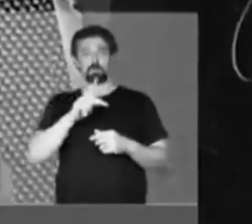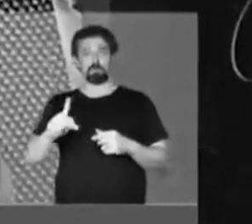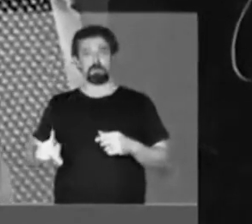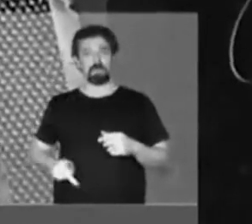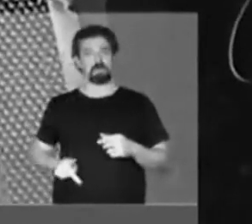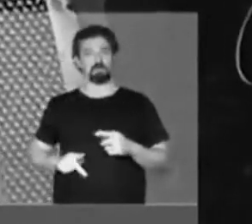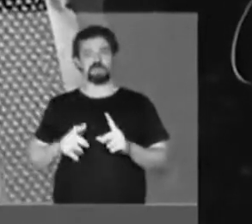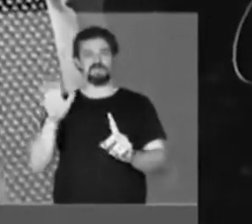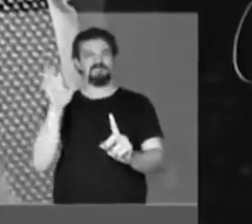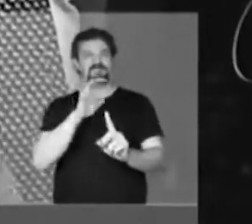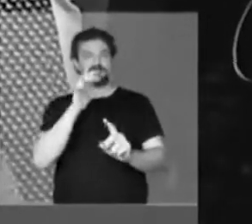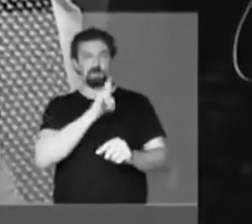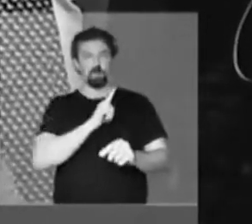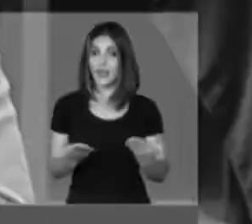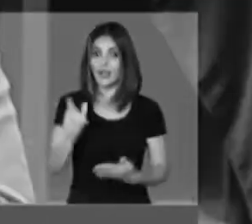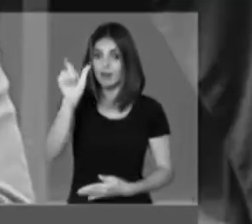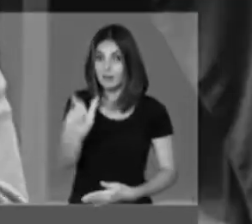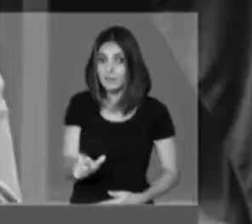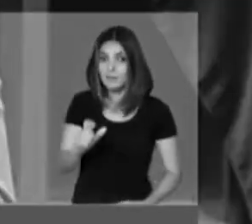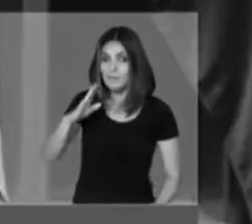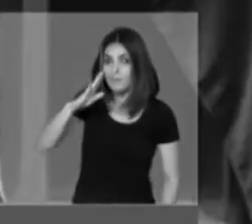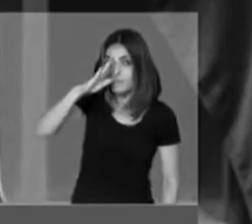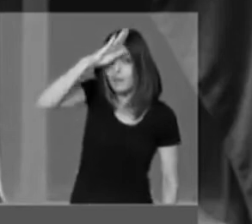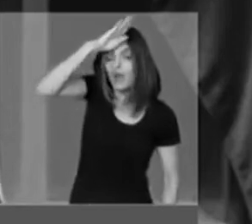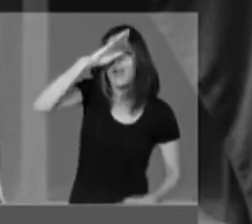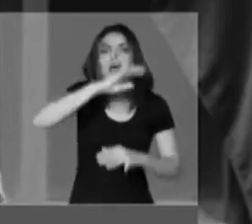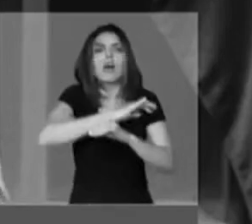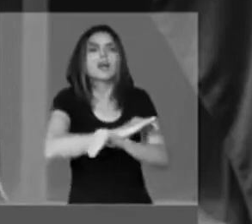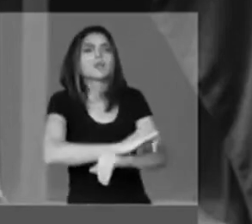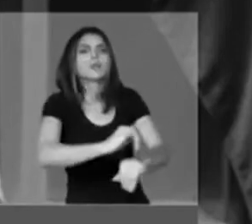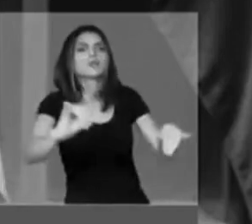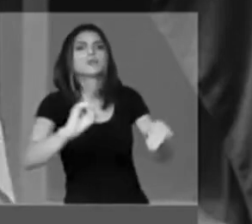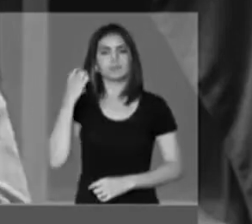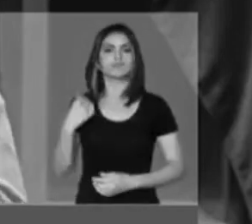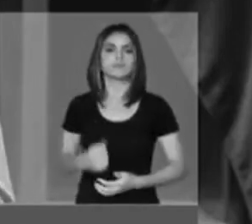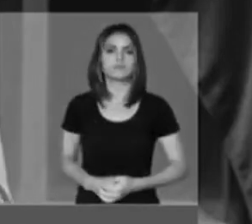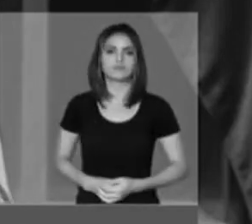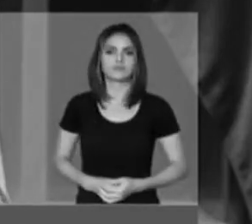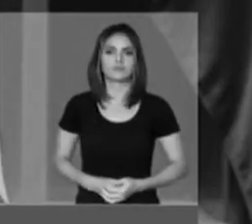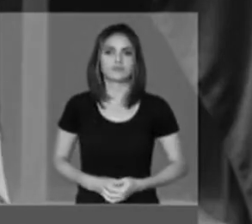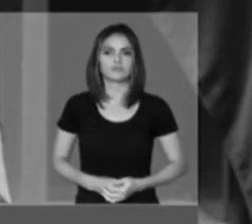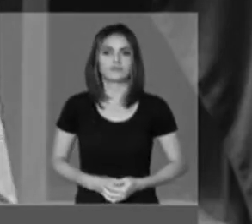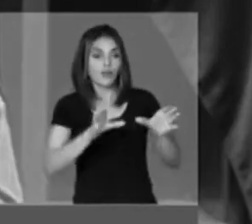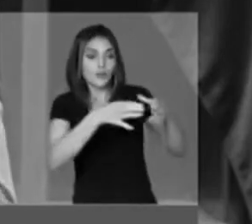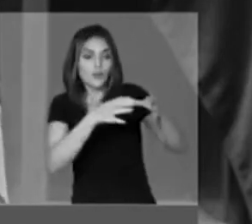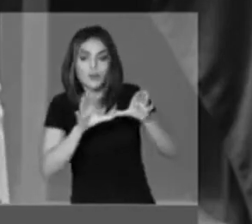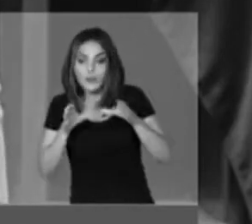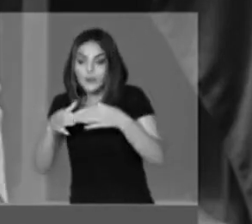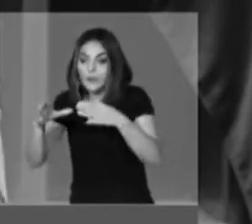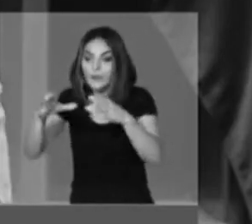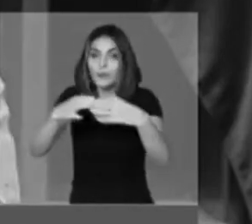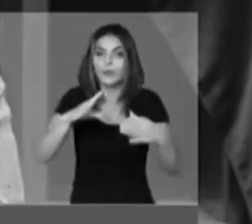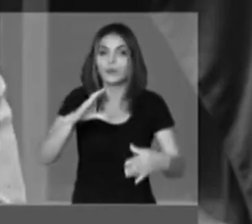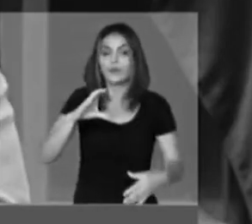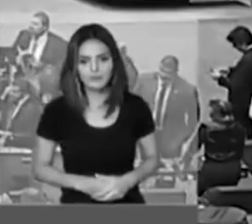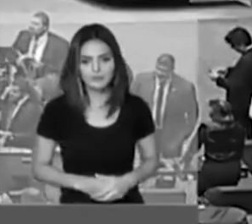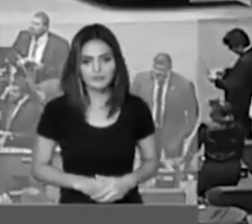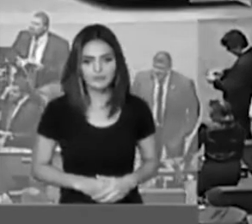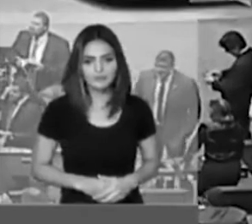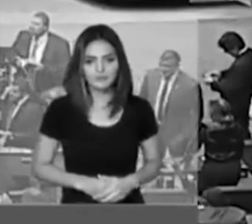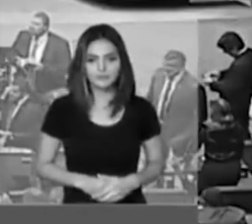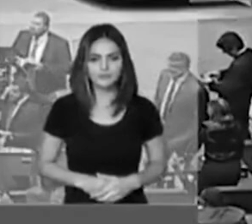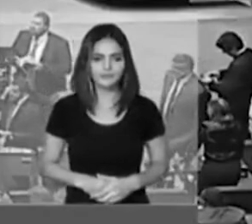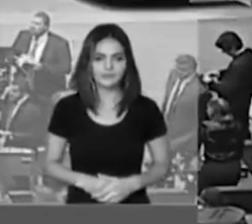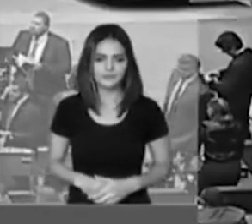apologia à ditadura militar. Que orienta os quartéis a festejarem o golpe de 31 de março.